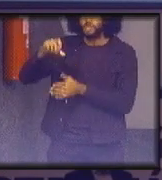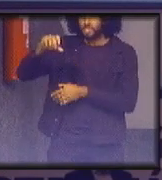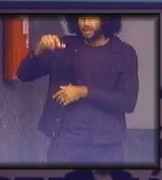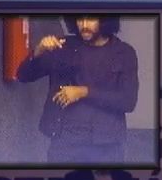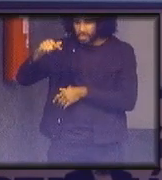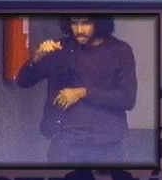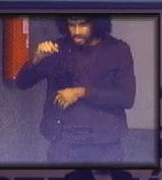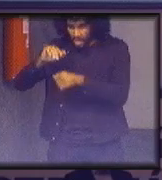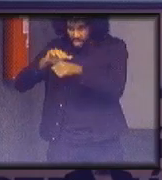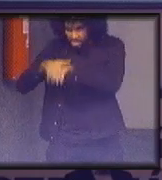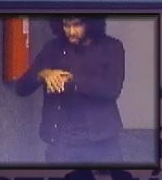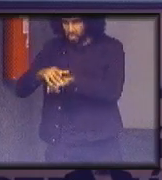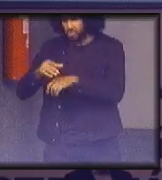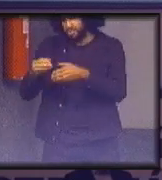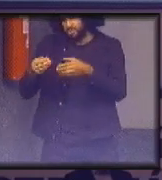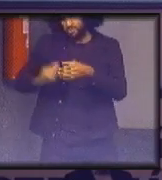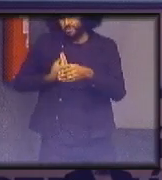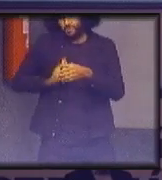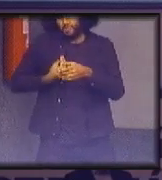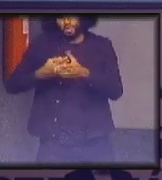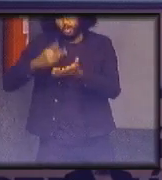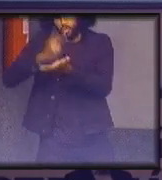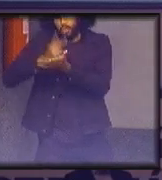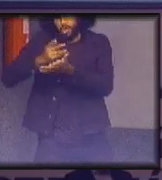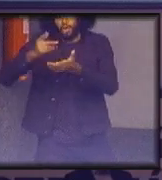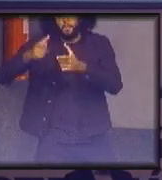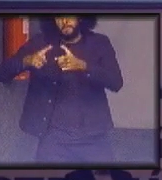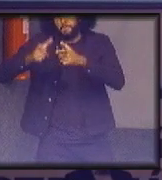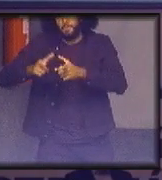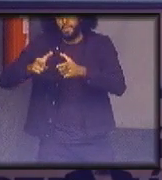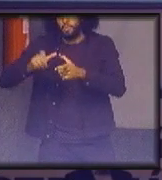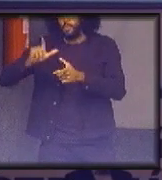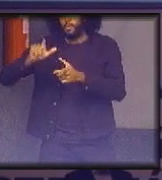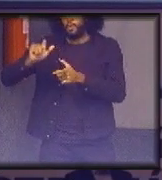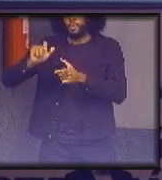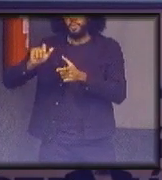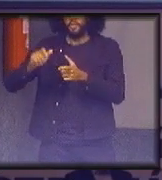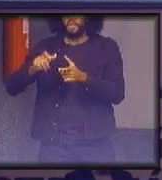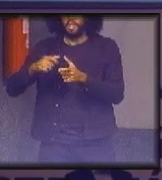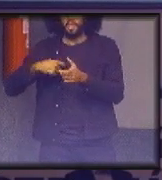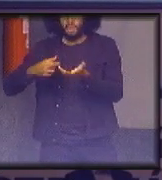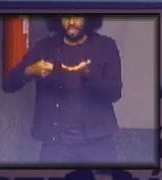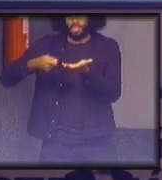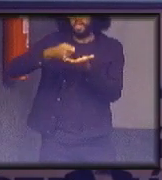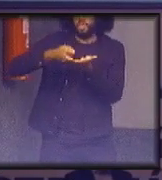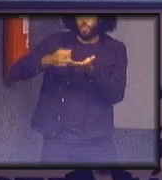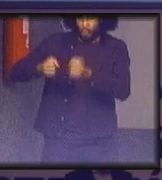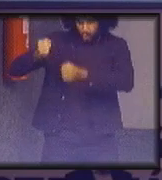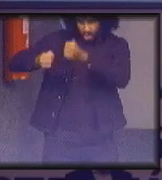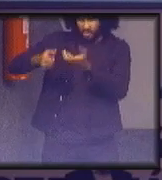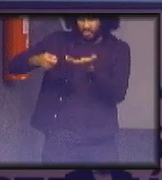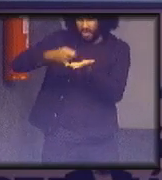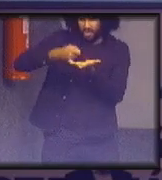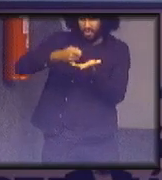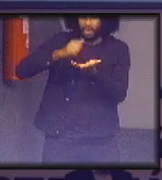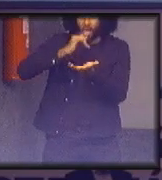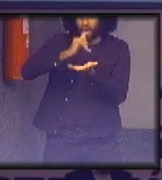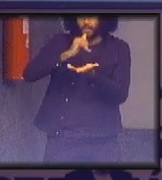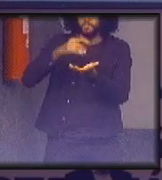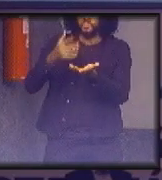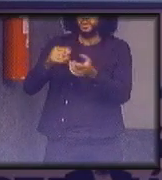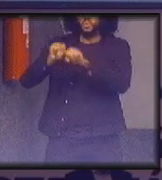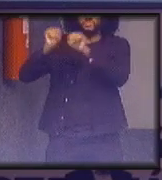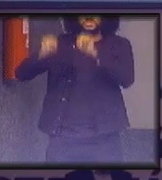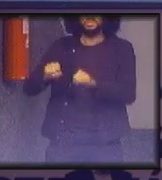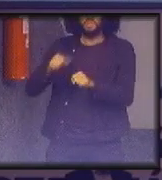mora no mesmo condomínio em Alphaville em São Paulo e vai ligar o carro na tomada vai acontecer o quê? porque o sistema elétrico